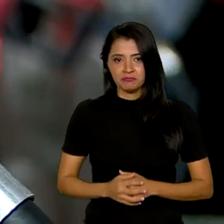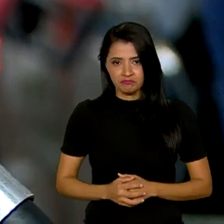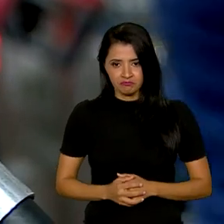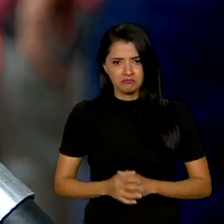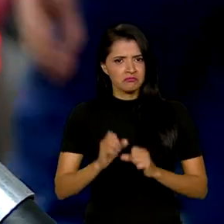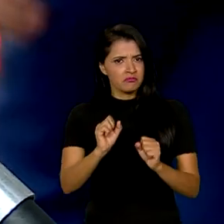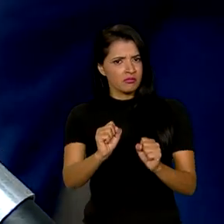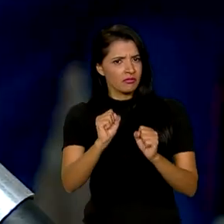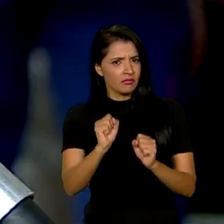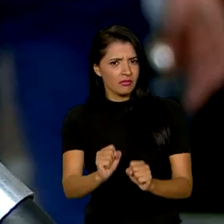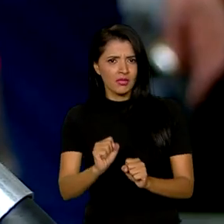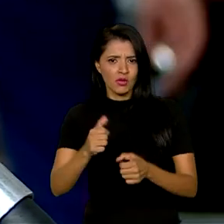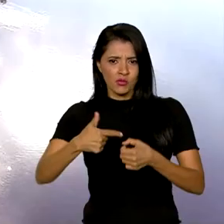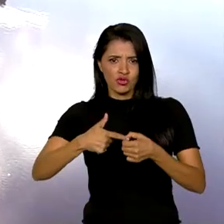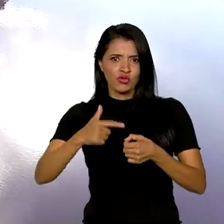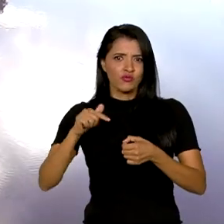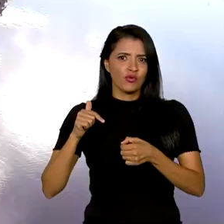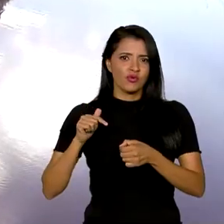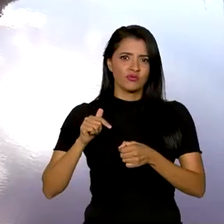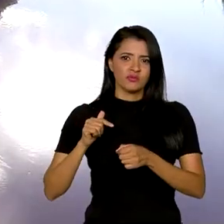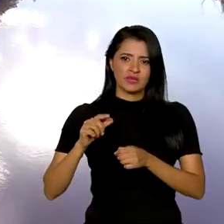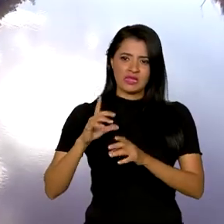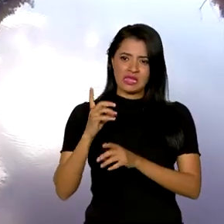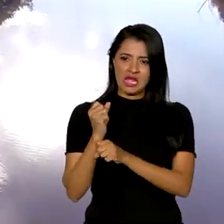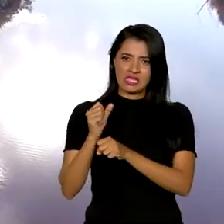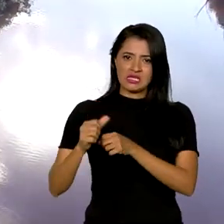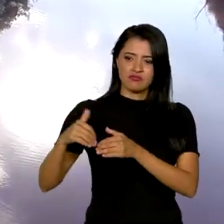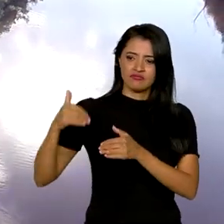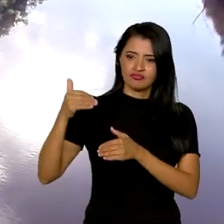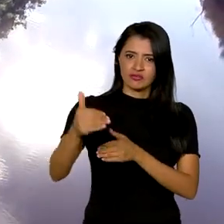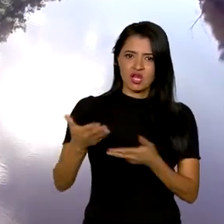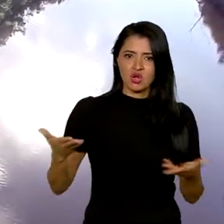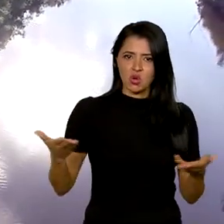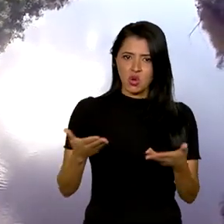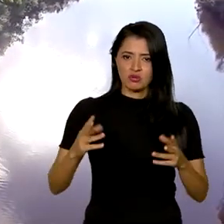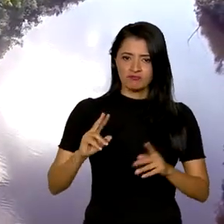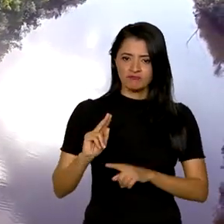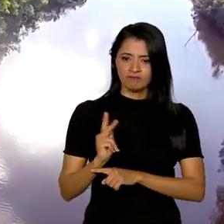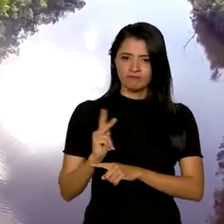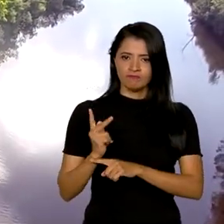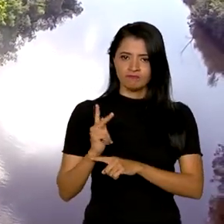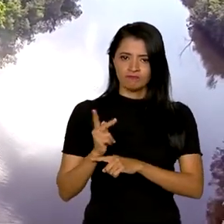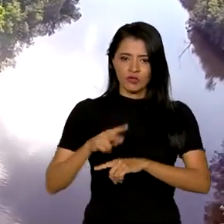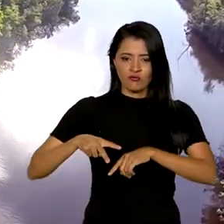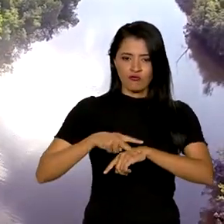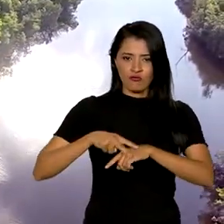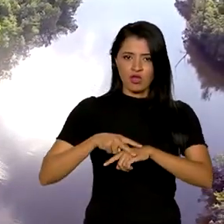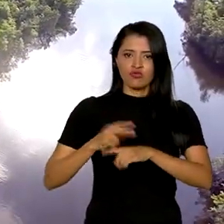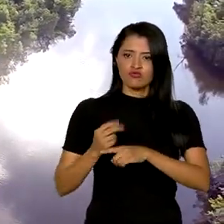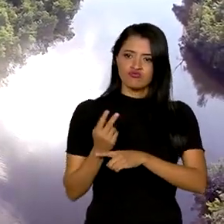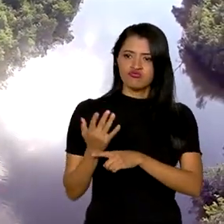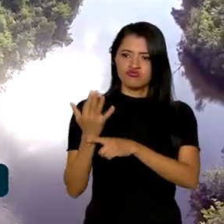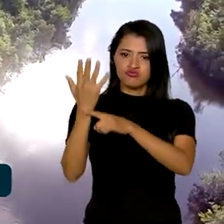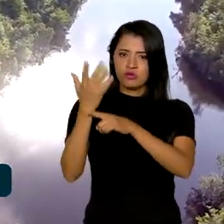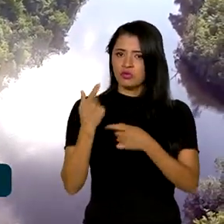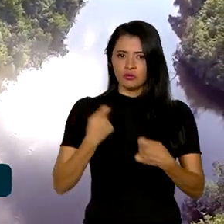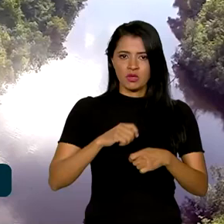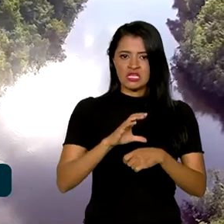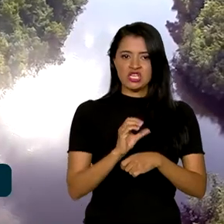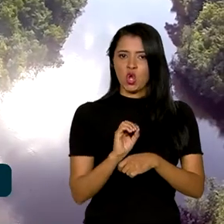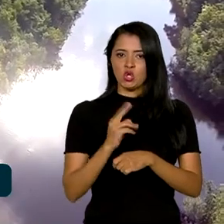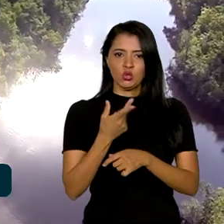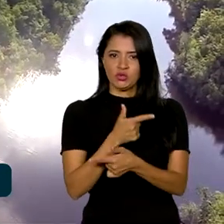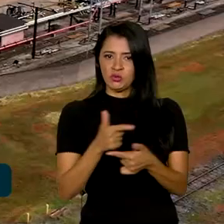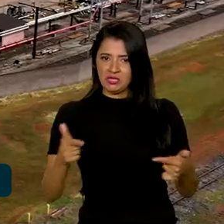o combustível da próxima década. O hidrogênio verde pode ser obtido sem emissão de gases de efeito estufa causadores do